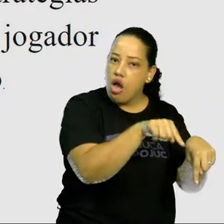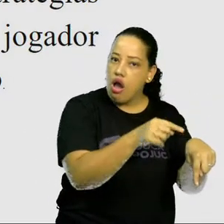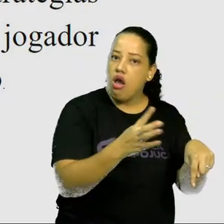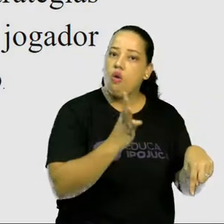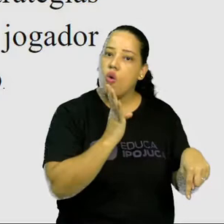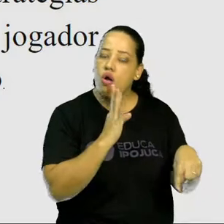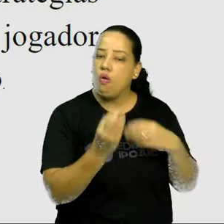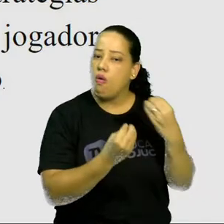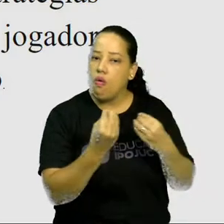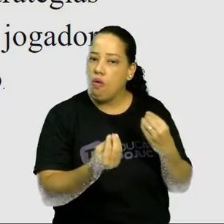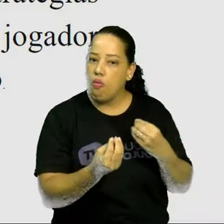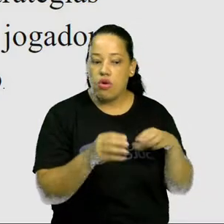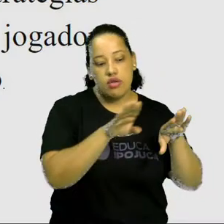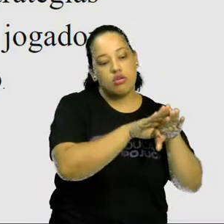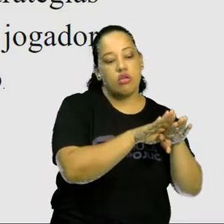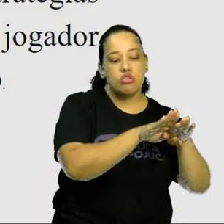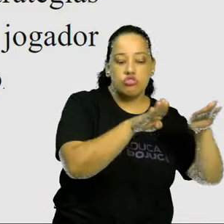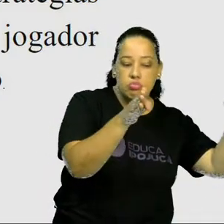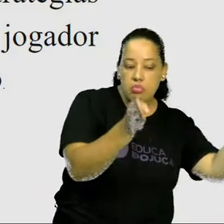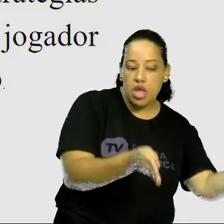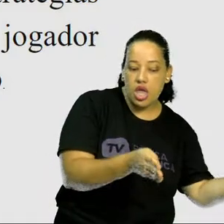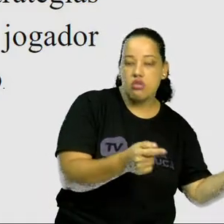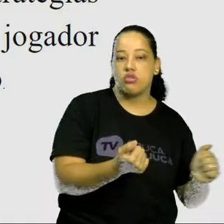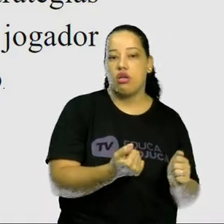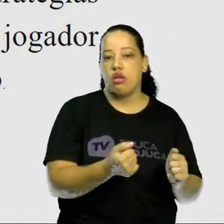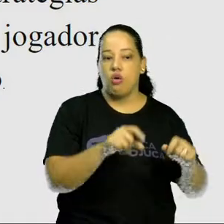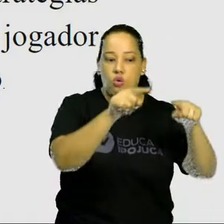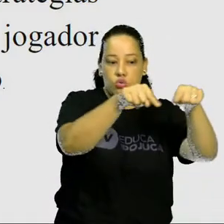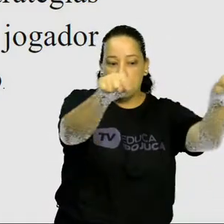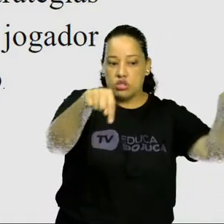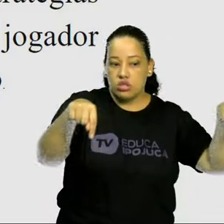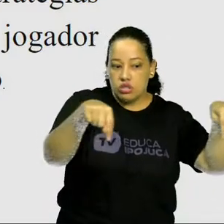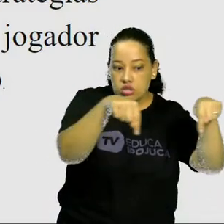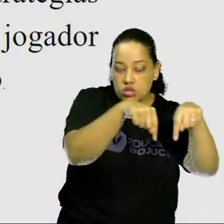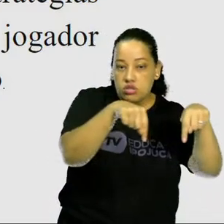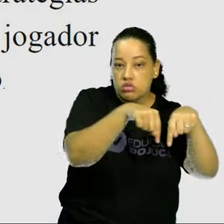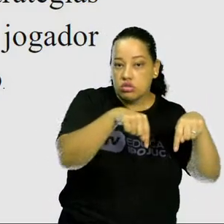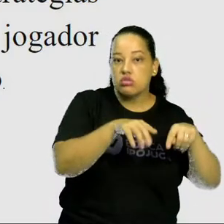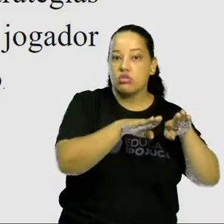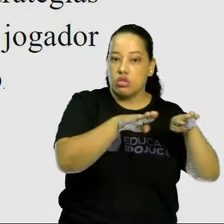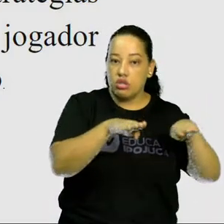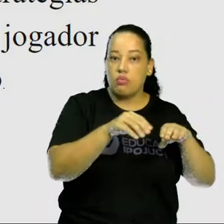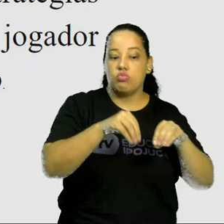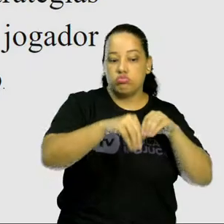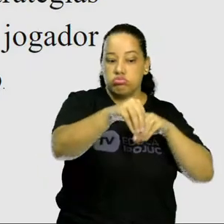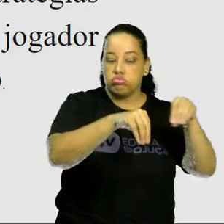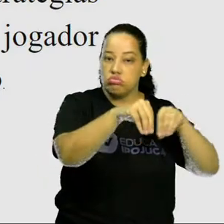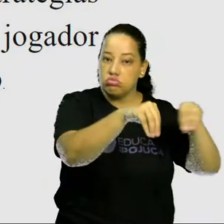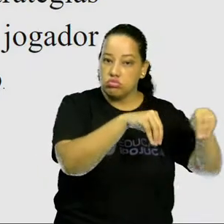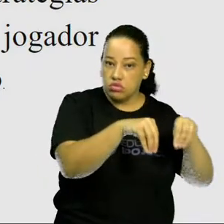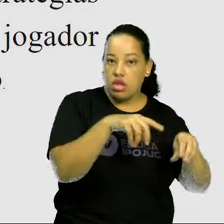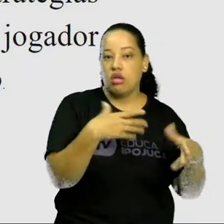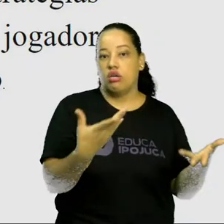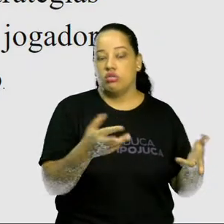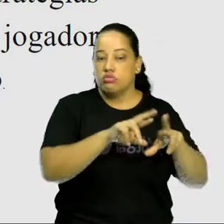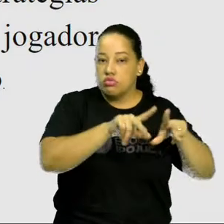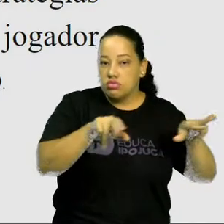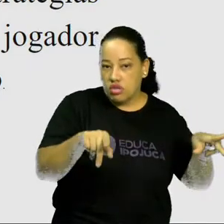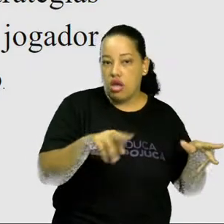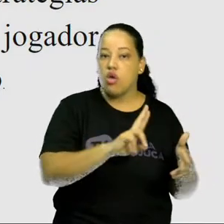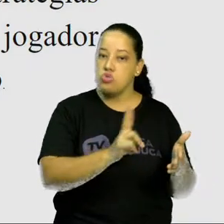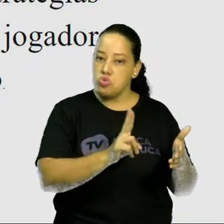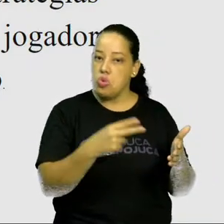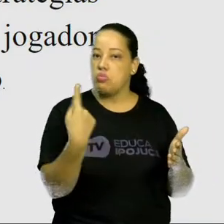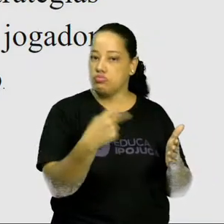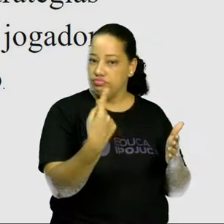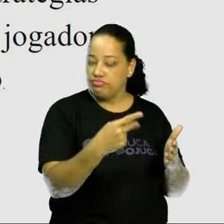outros nomes, como jogos de mesa, jogos de tabuleiro, né? Que são nomes comumente chamados esses jogos.